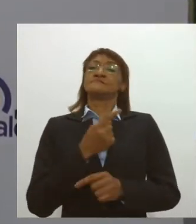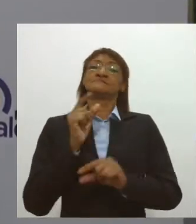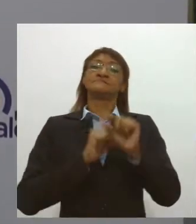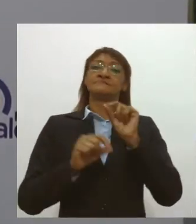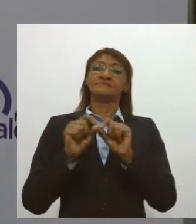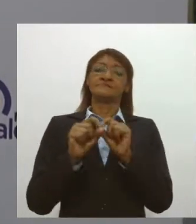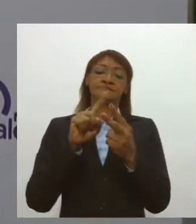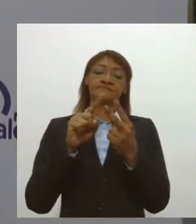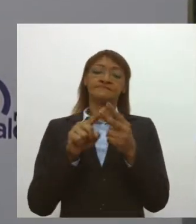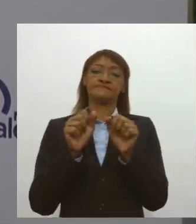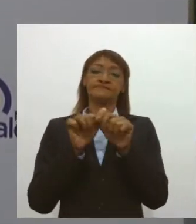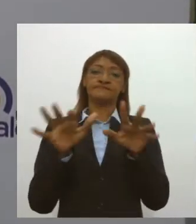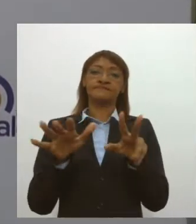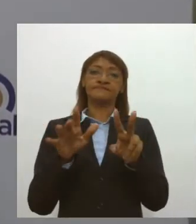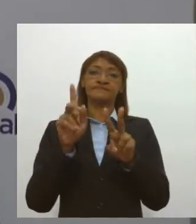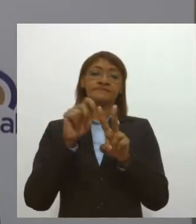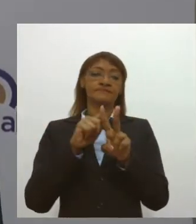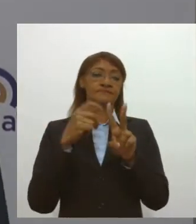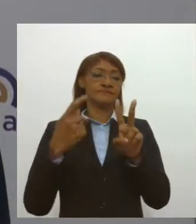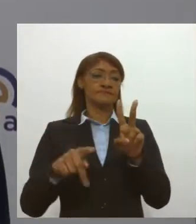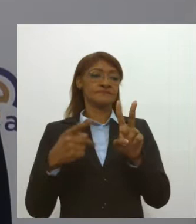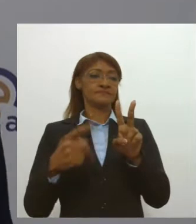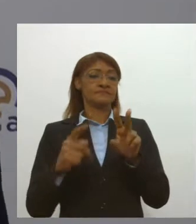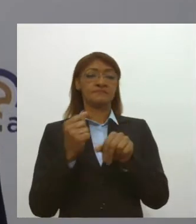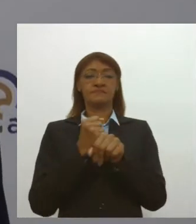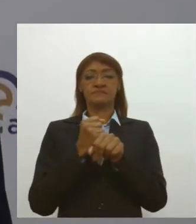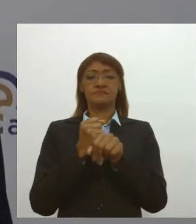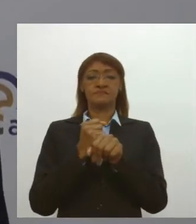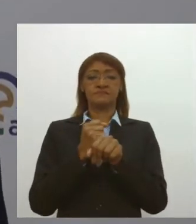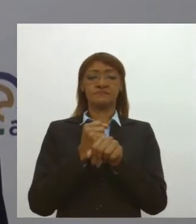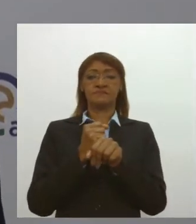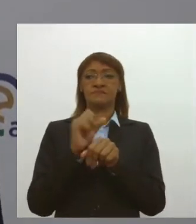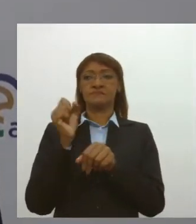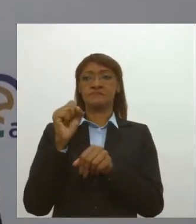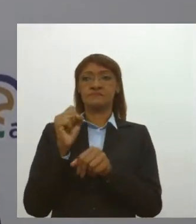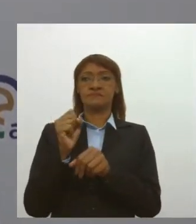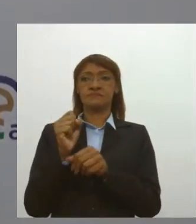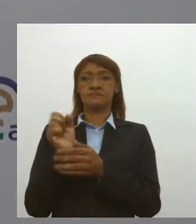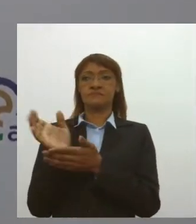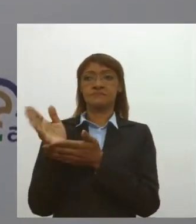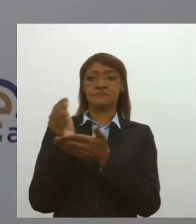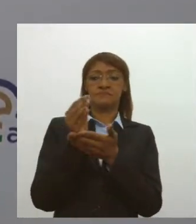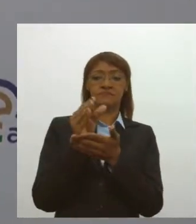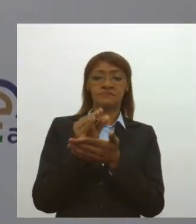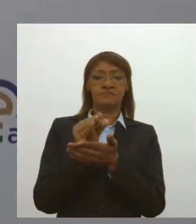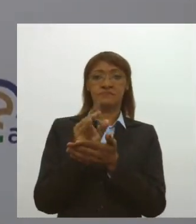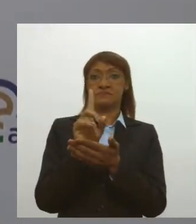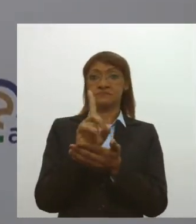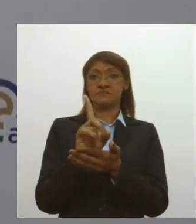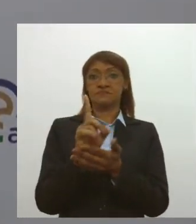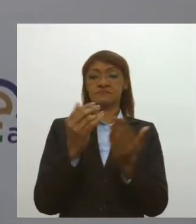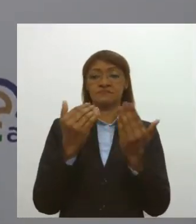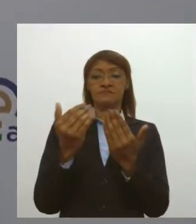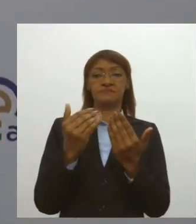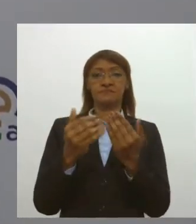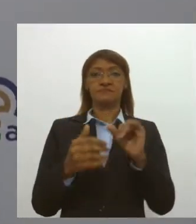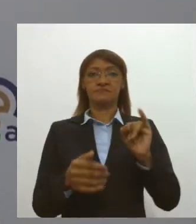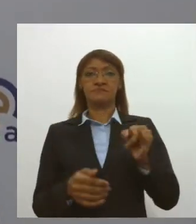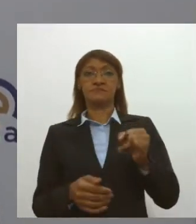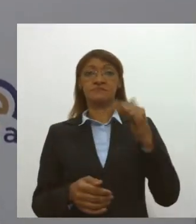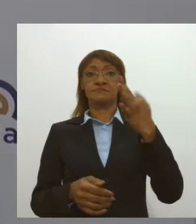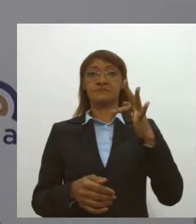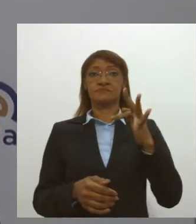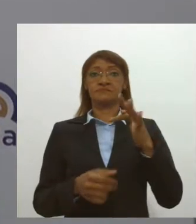dois meses iniciais desse ano, Sergipe estaria arrecadando menos dinheiro. E não, comparado com janeiro e fevereiro de